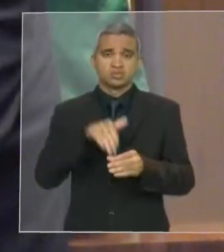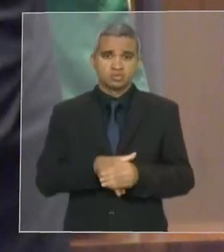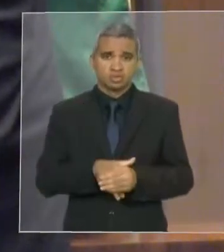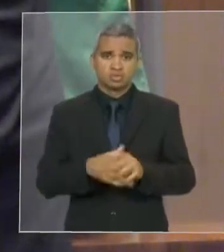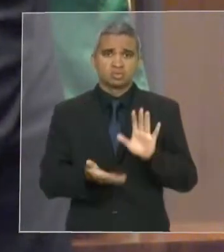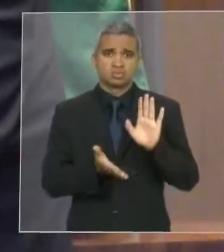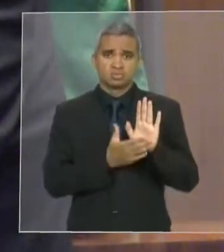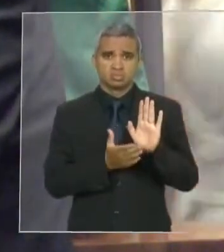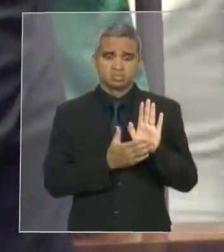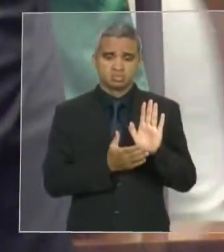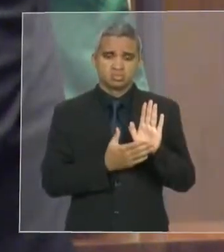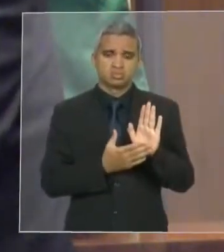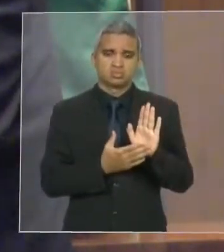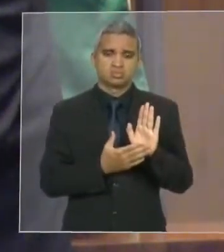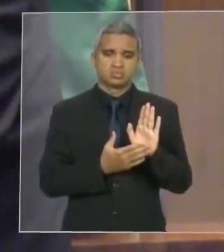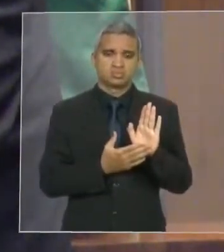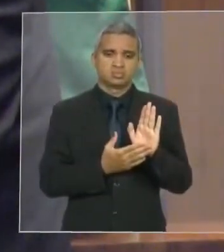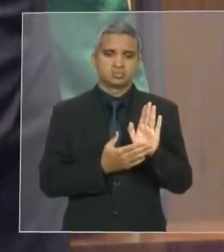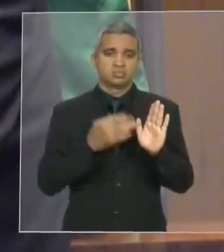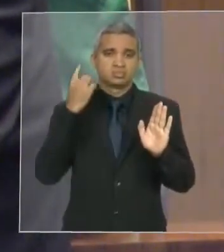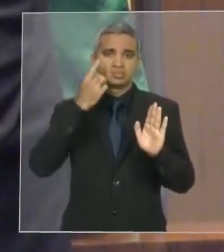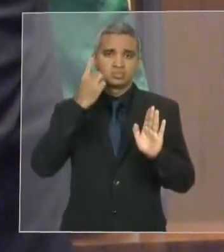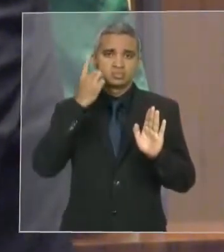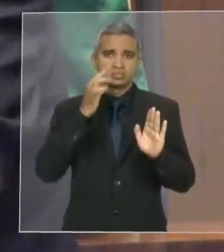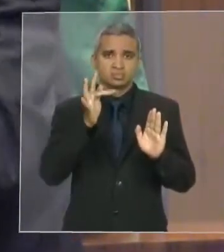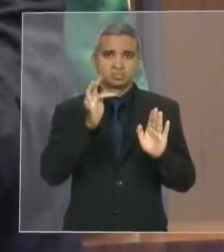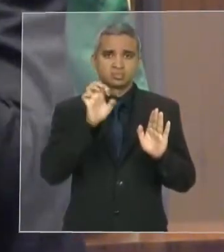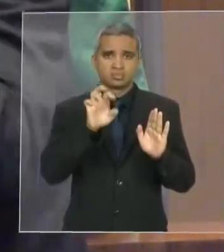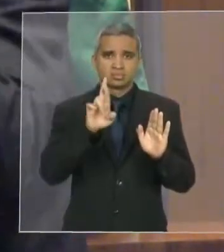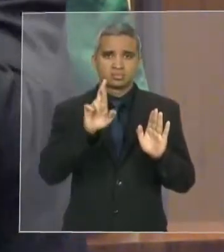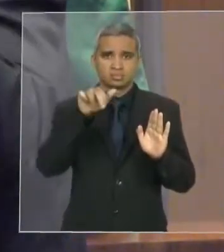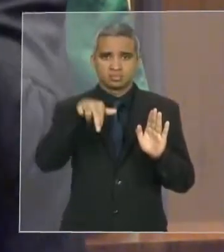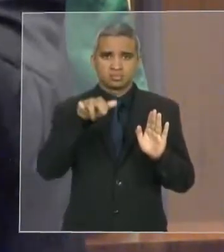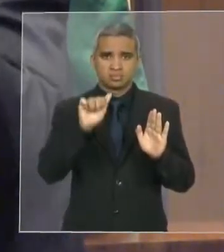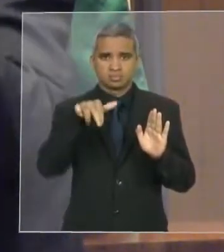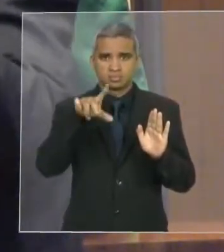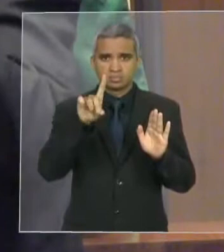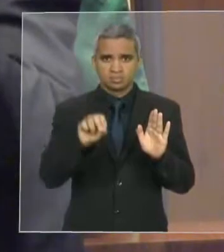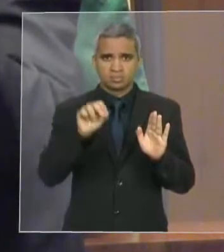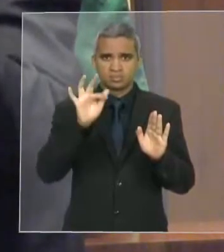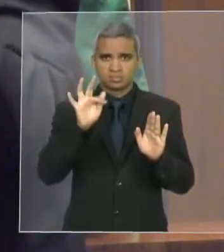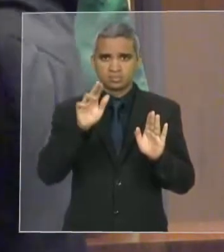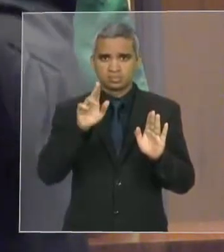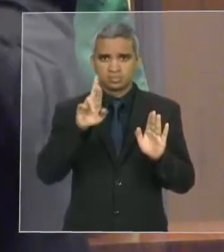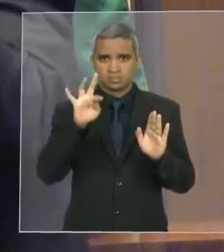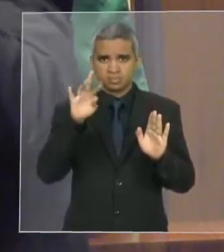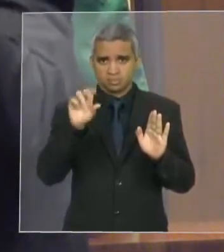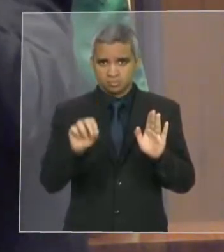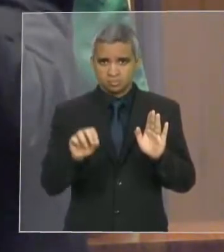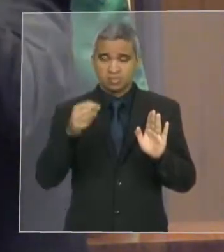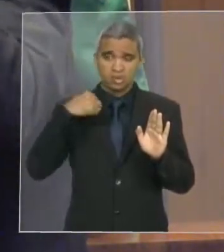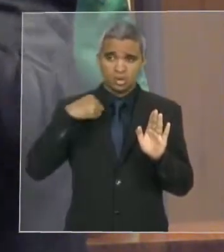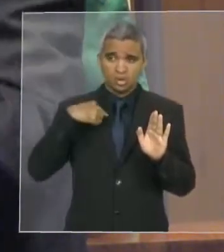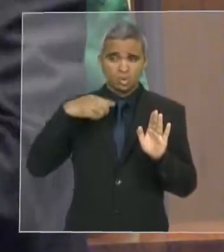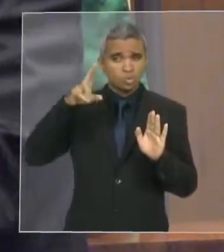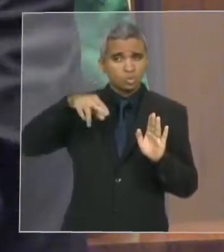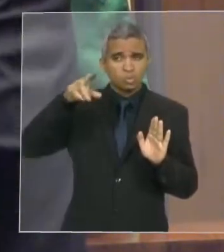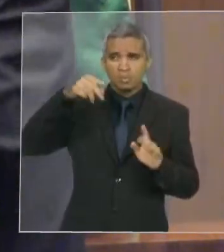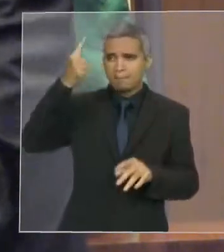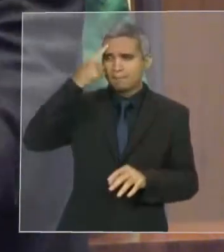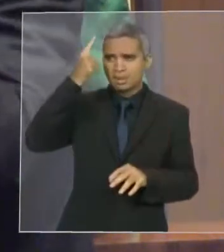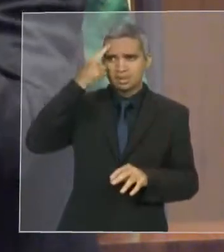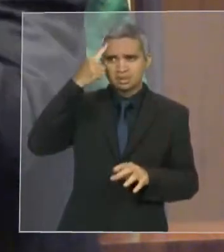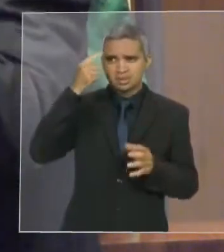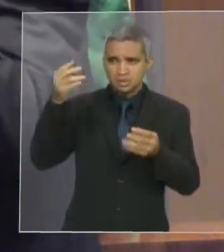deputado Fernando Furtado, que eu jamais suporia que pudesse ser colocada para a